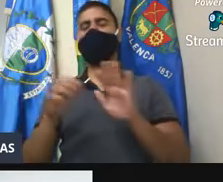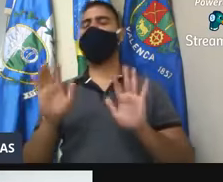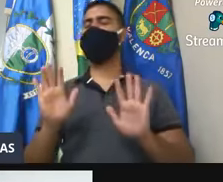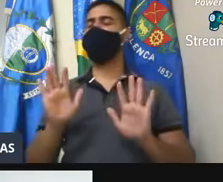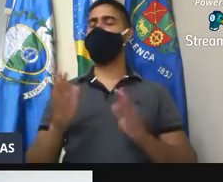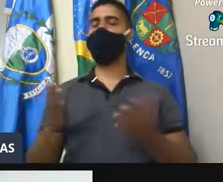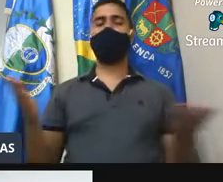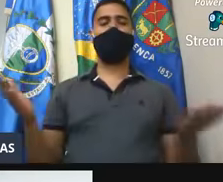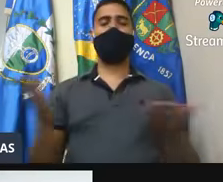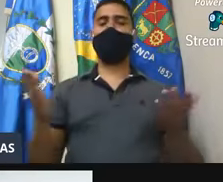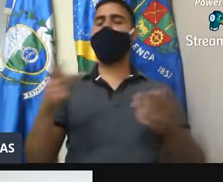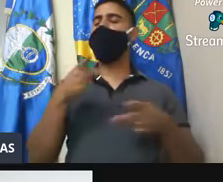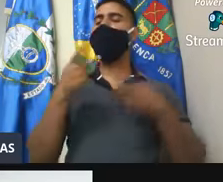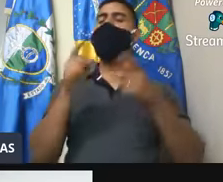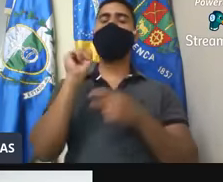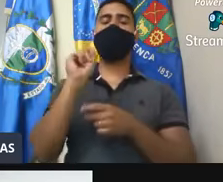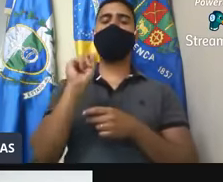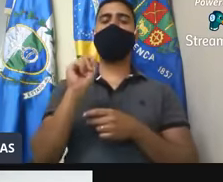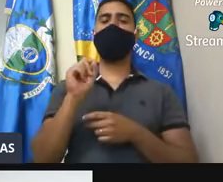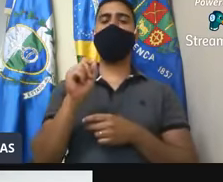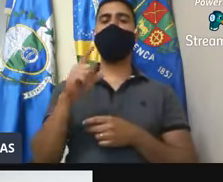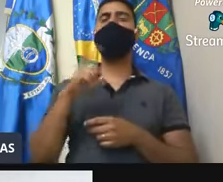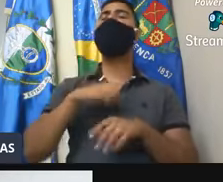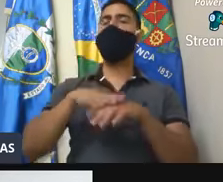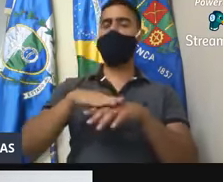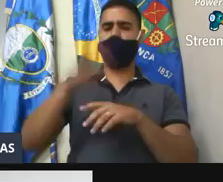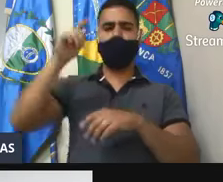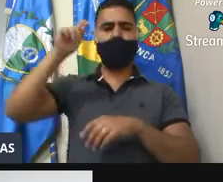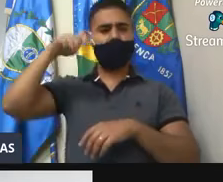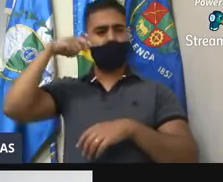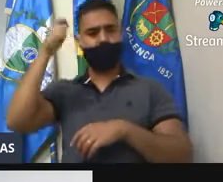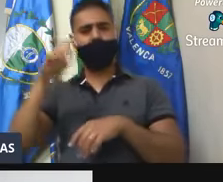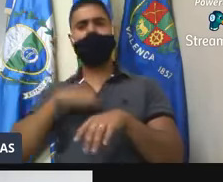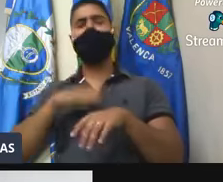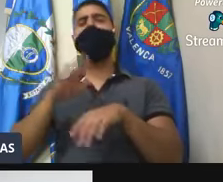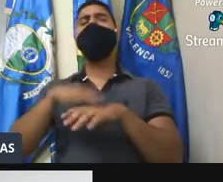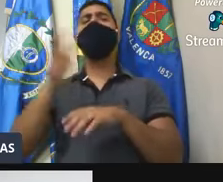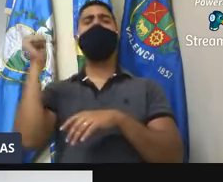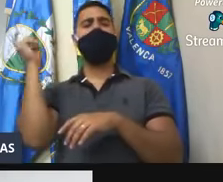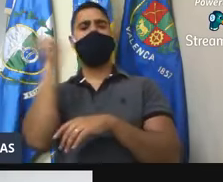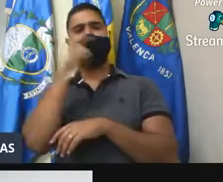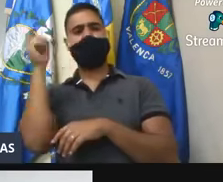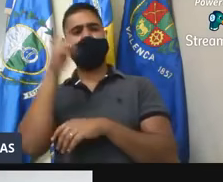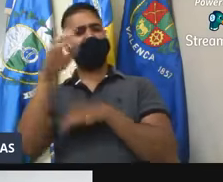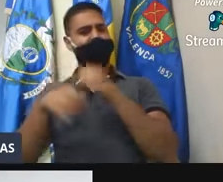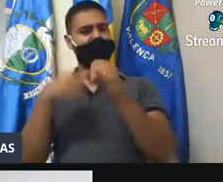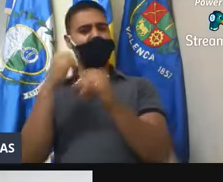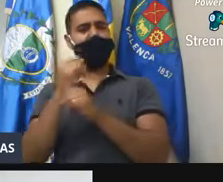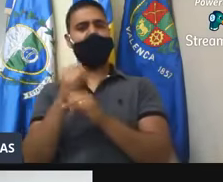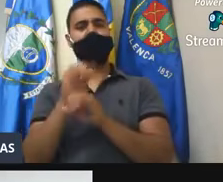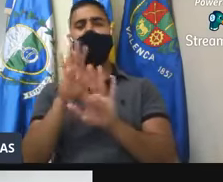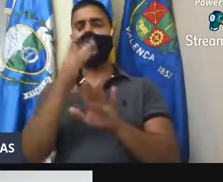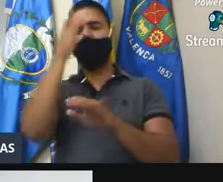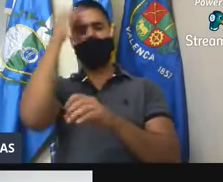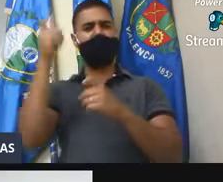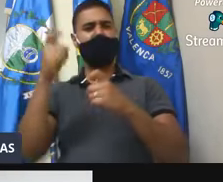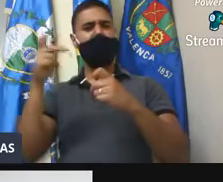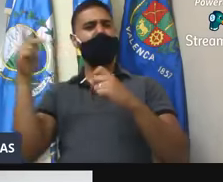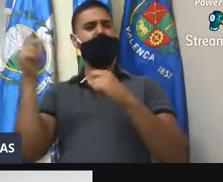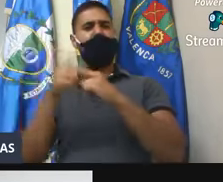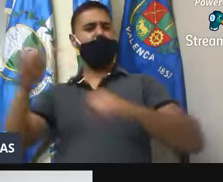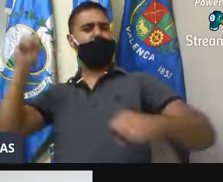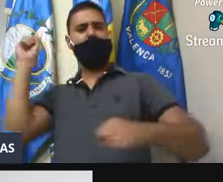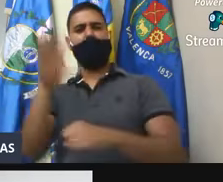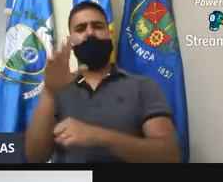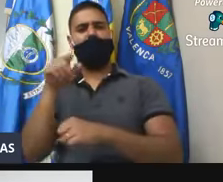Hoje, é o que eu falo para você. Vai ter mais vídeos, vai ter mais fake news. Mas ninguém joga pedra em árvore que não dá